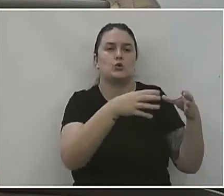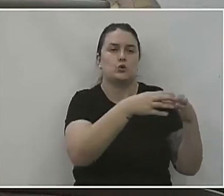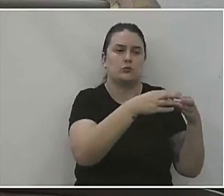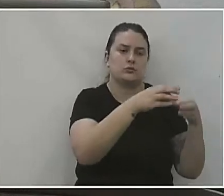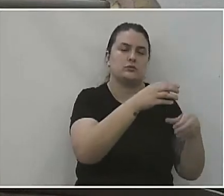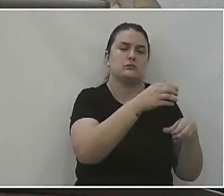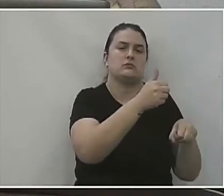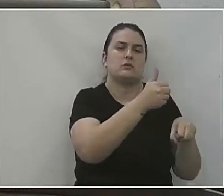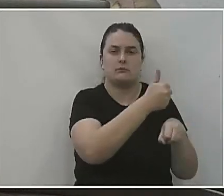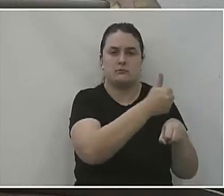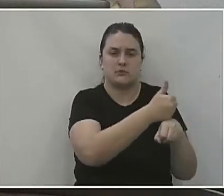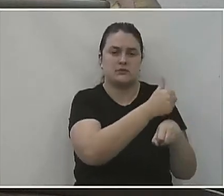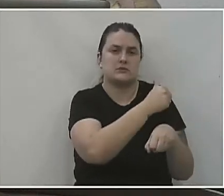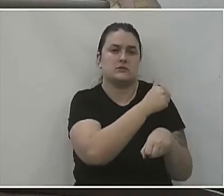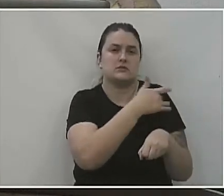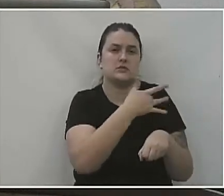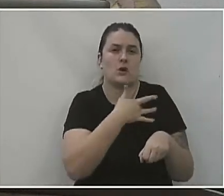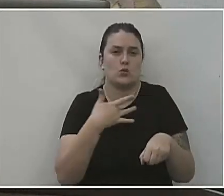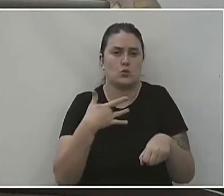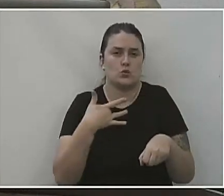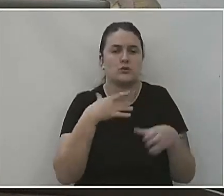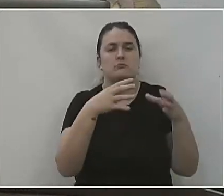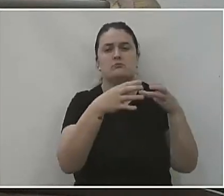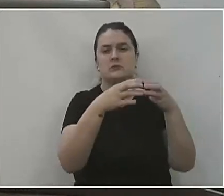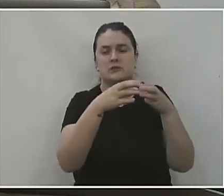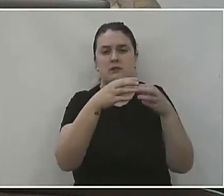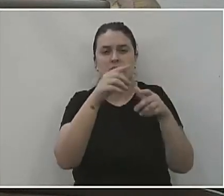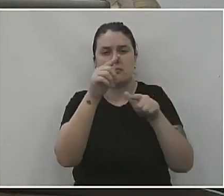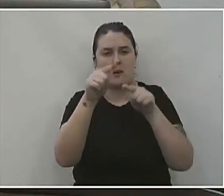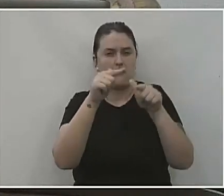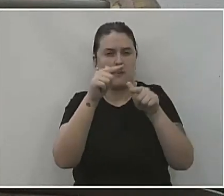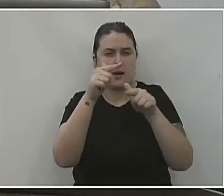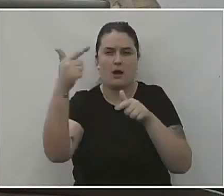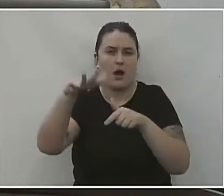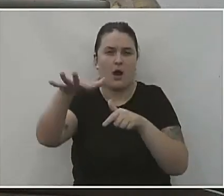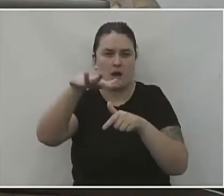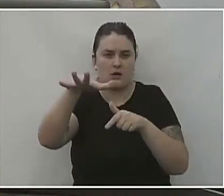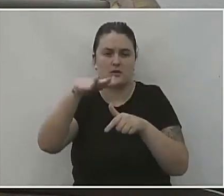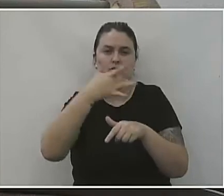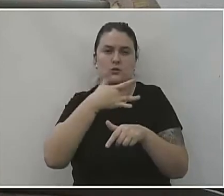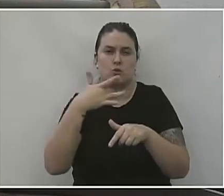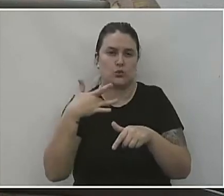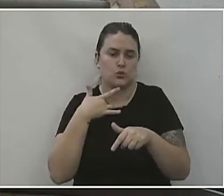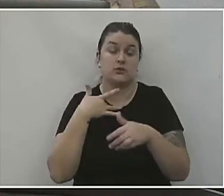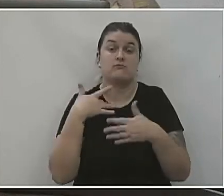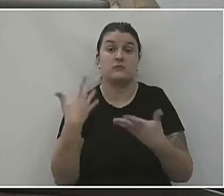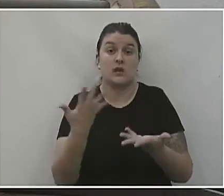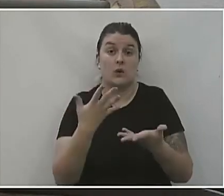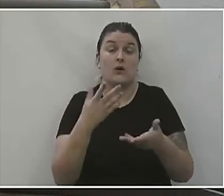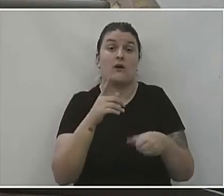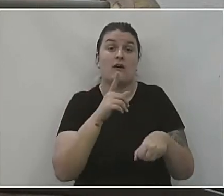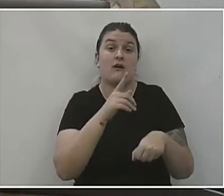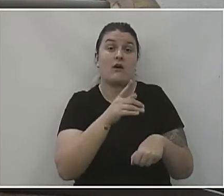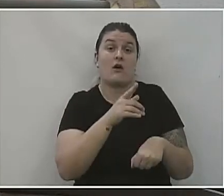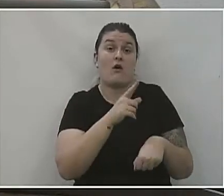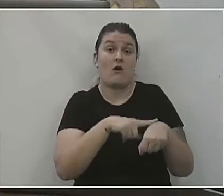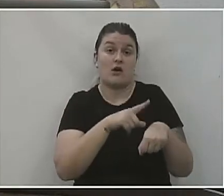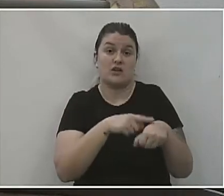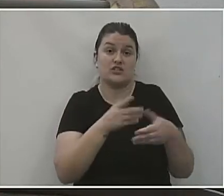salvamento, para os trabalhadores. a gente não tem como alterar essa situação, mas eu acho que a hora que chegar nos comorbidades